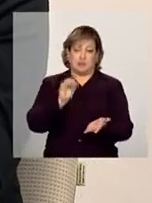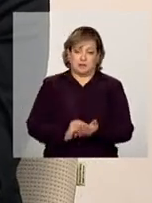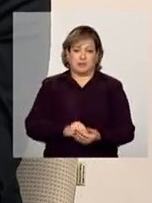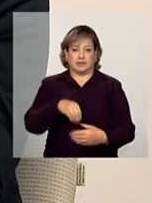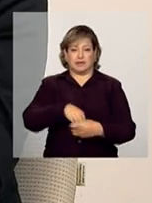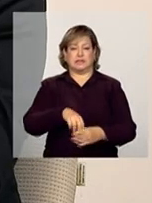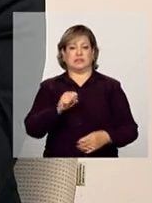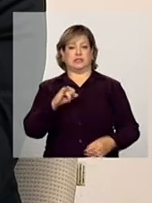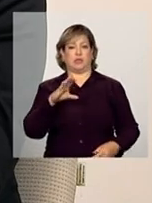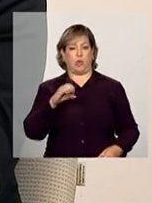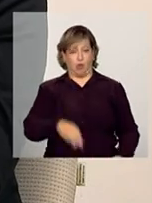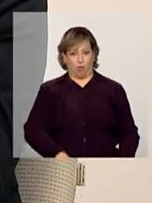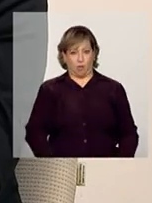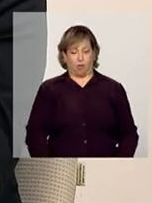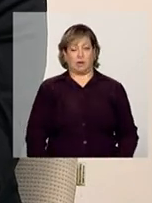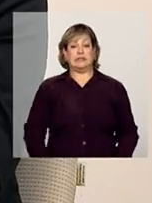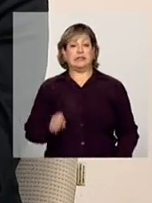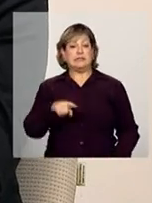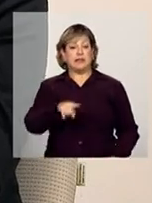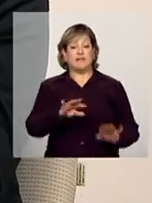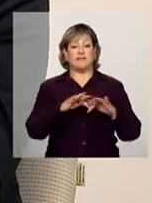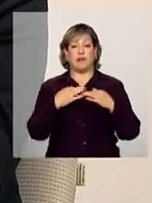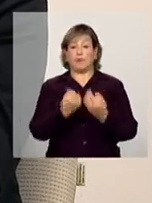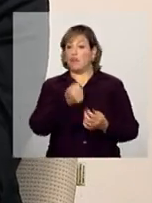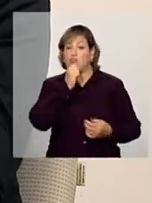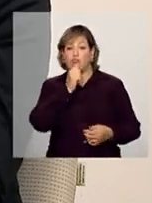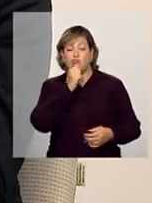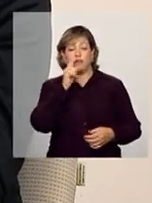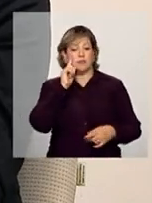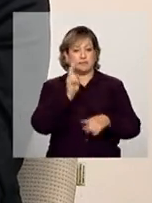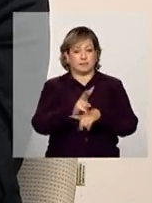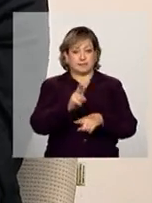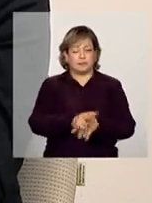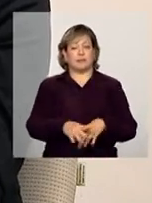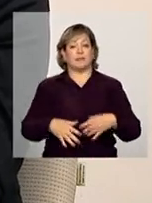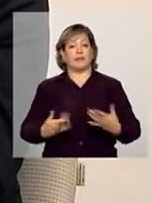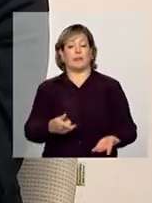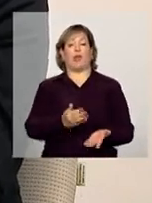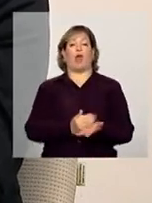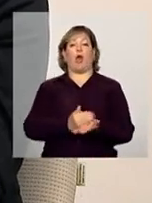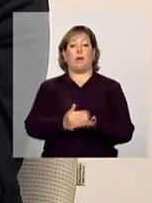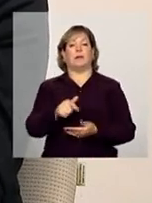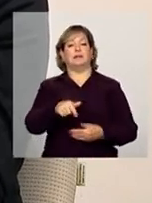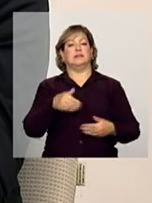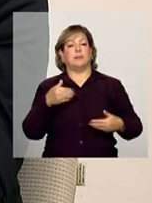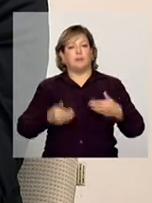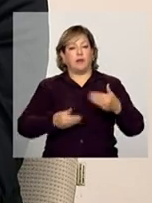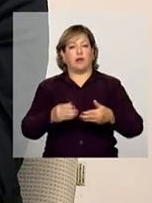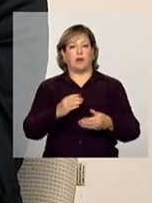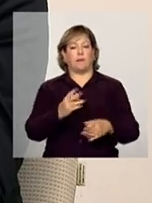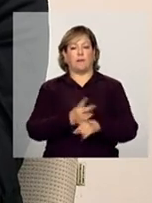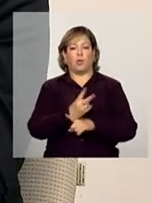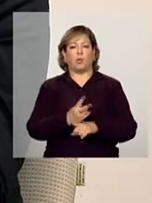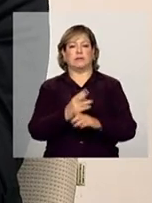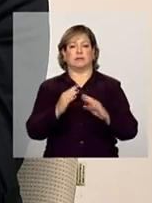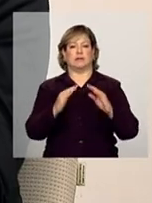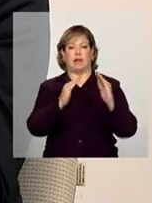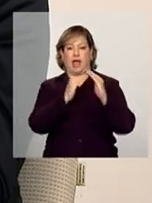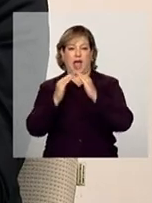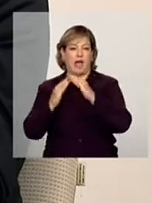SICOM. Caso as famílias ainda não estejam em acompanhamento, aí começa aquele processo da busca ativa dessas famílias,